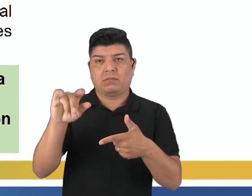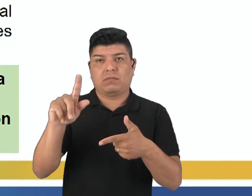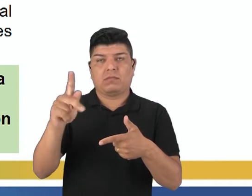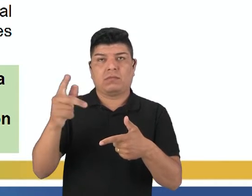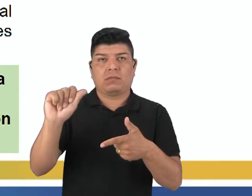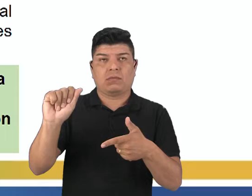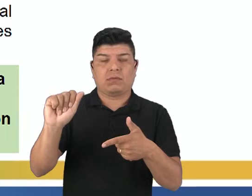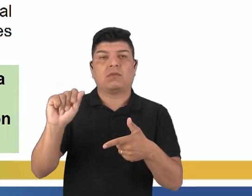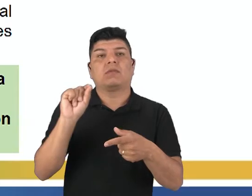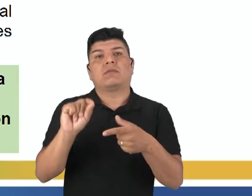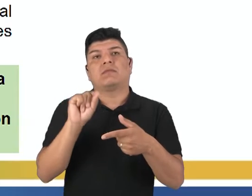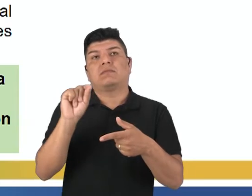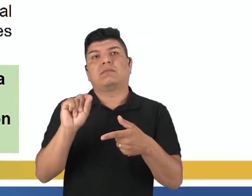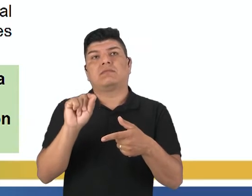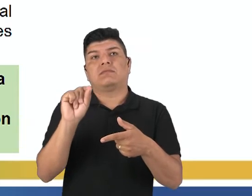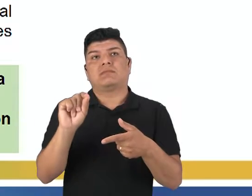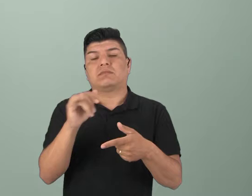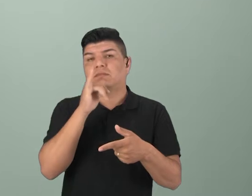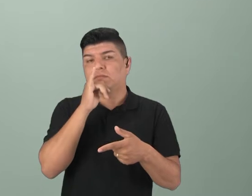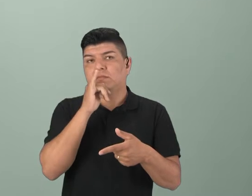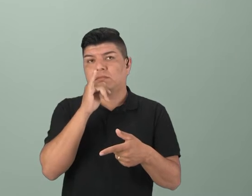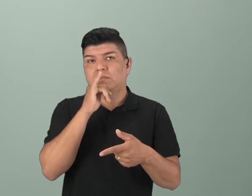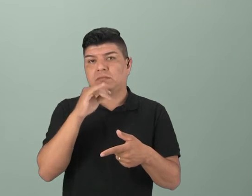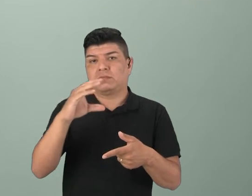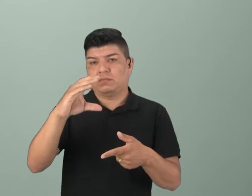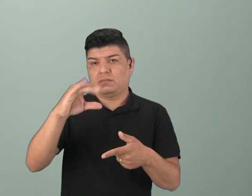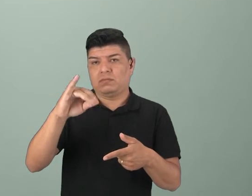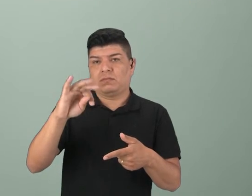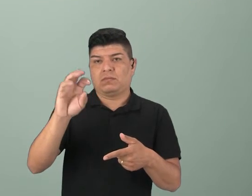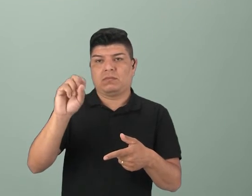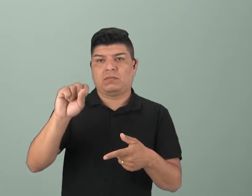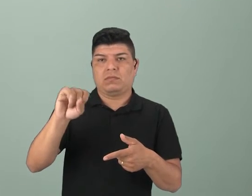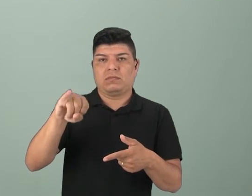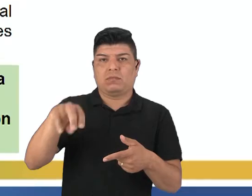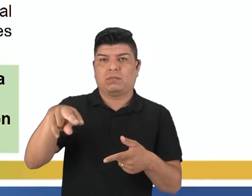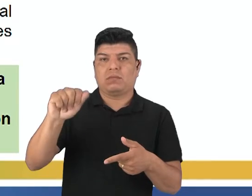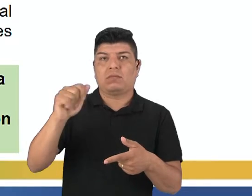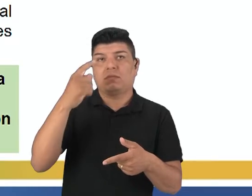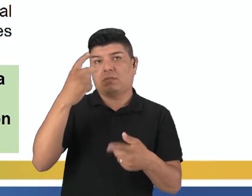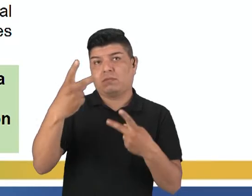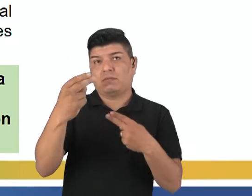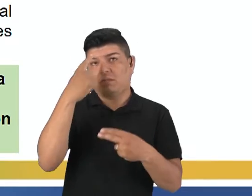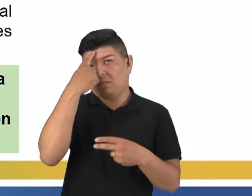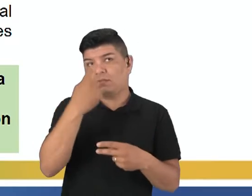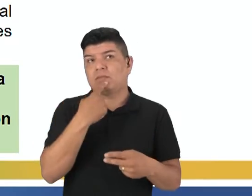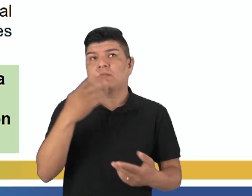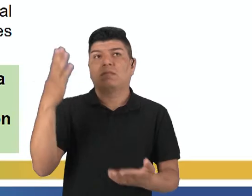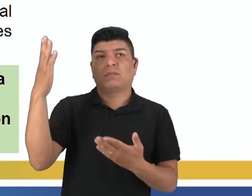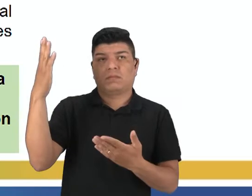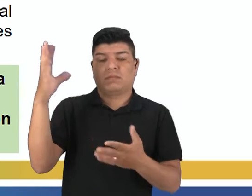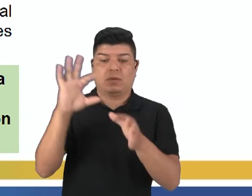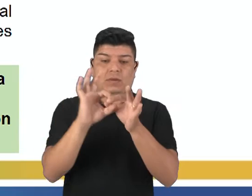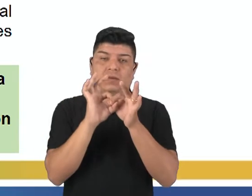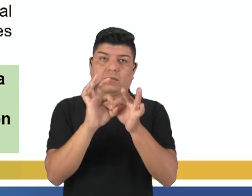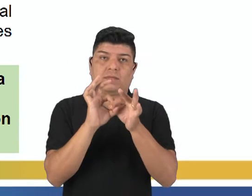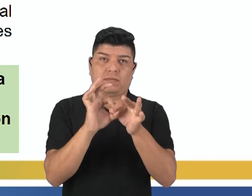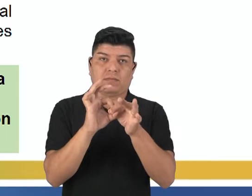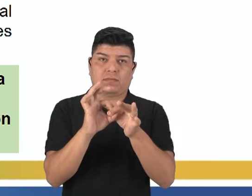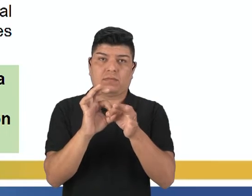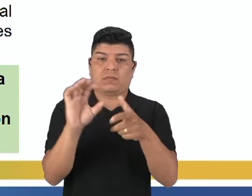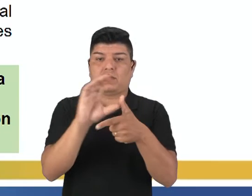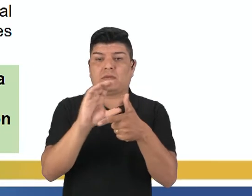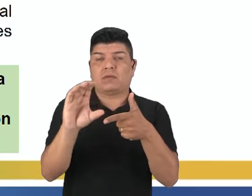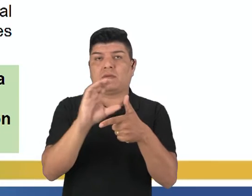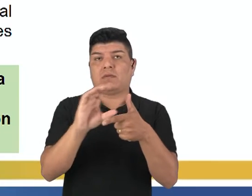que seria no caso, vamos dar o exemplo da citocina, igual vocês estão vendo na imagem, se encaixa com o